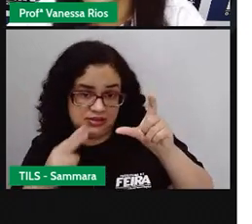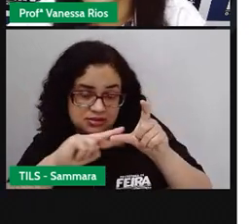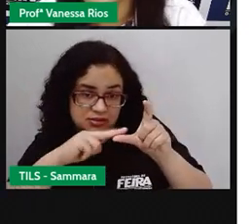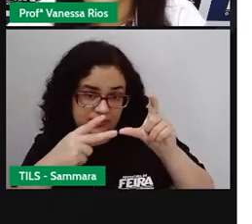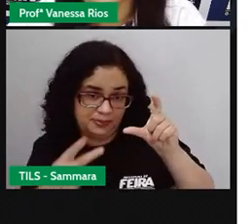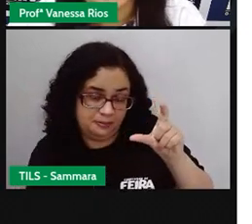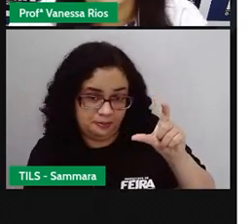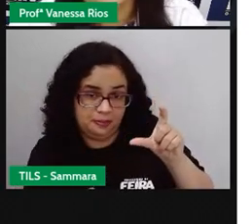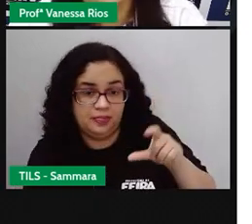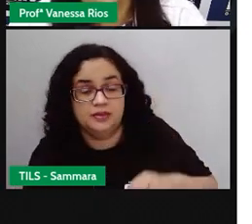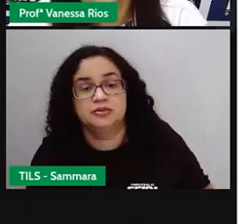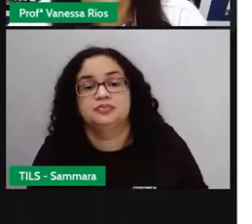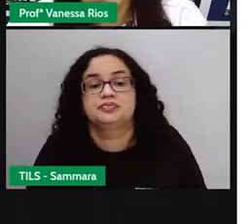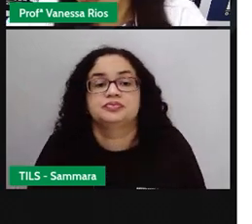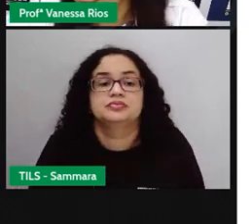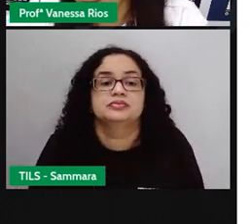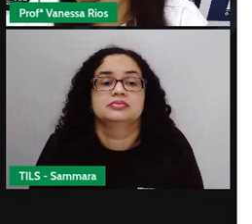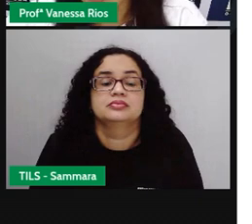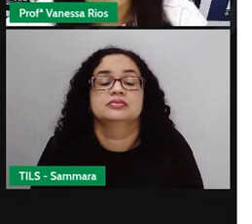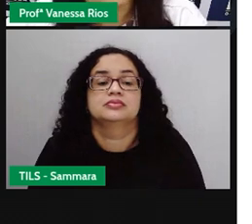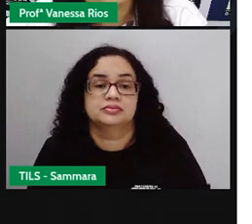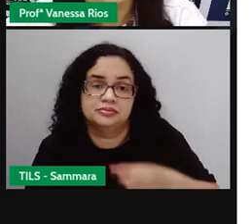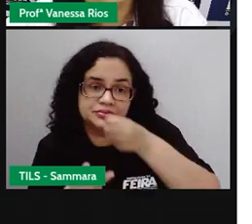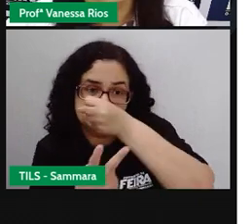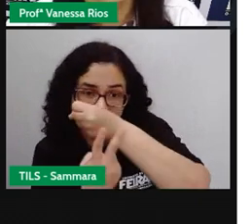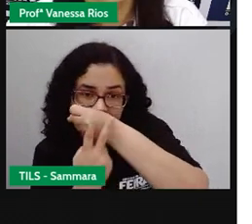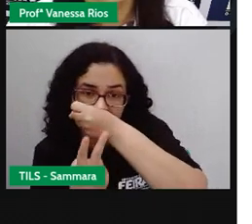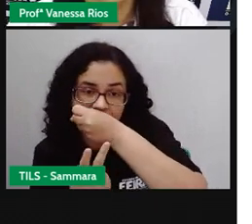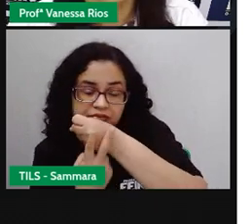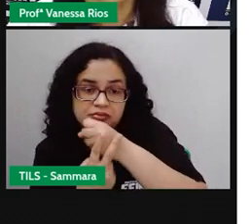não é? Ela é classificada como verbo?